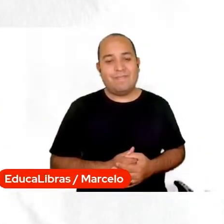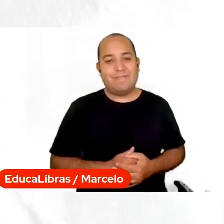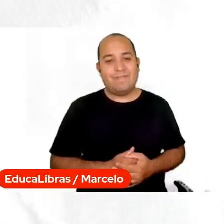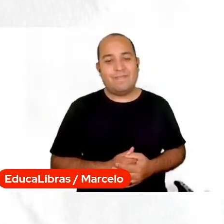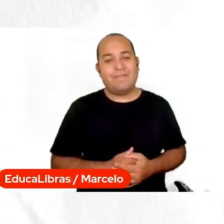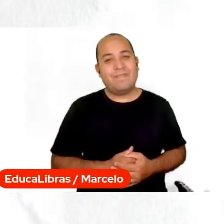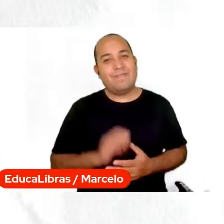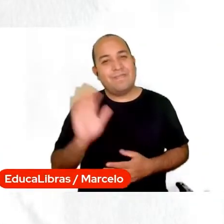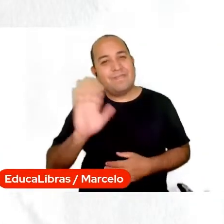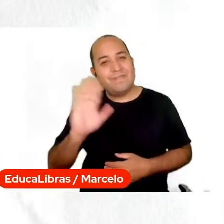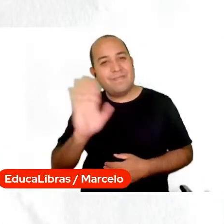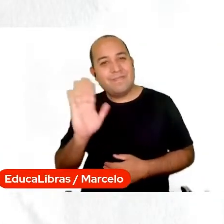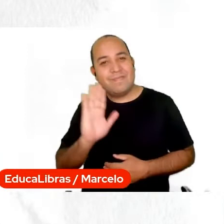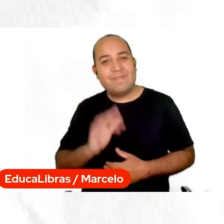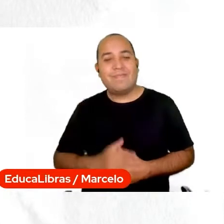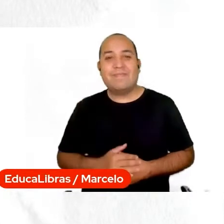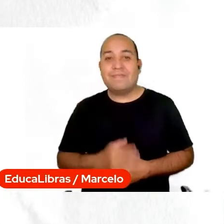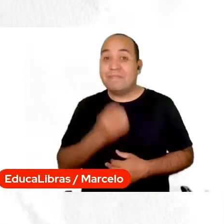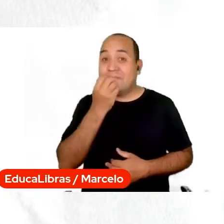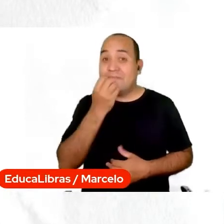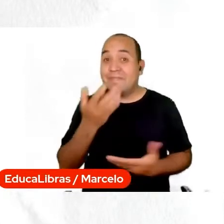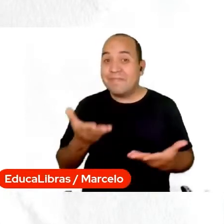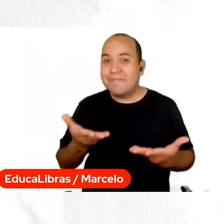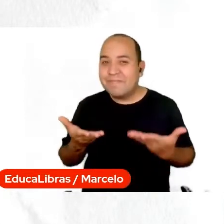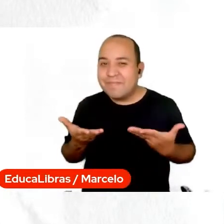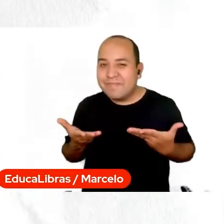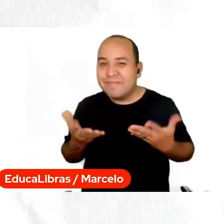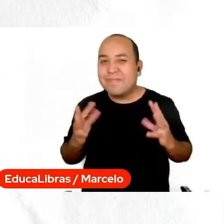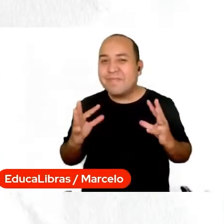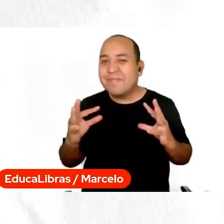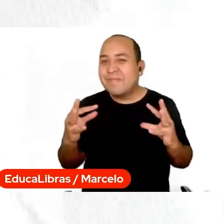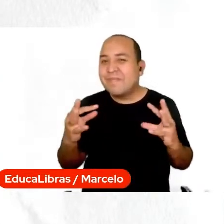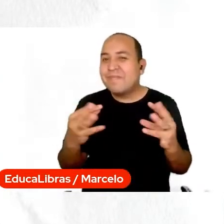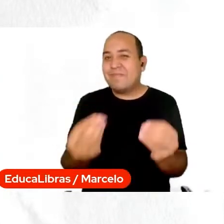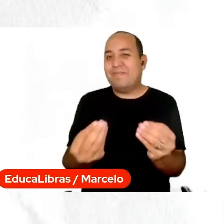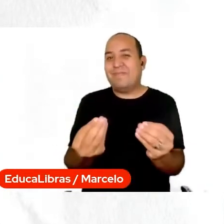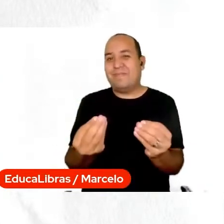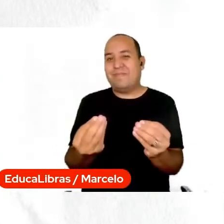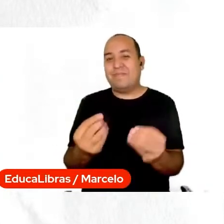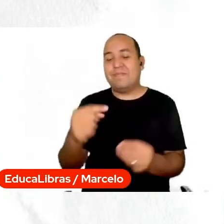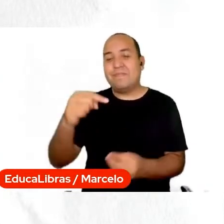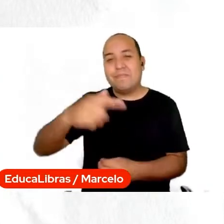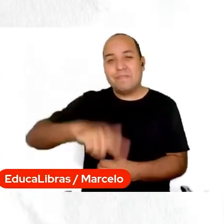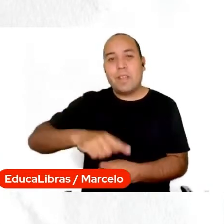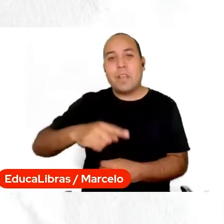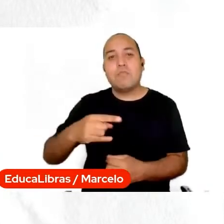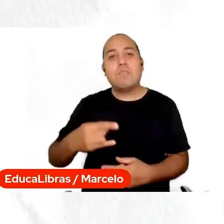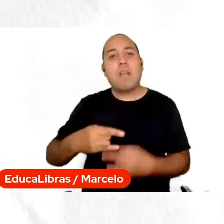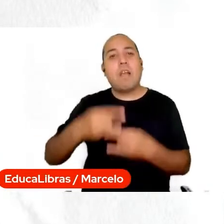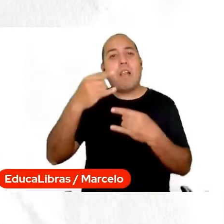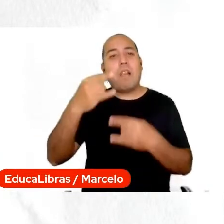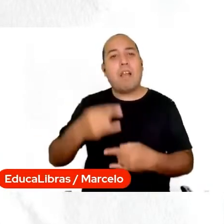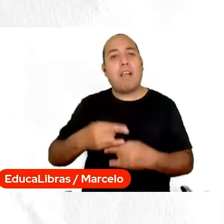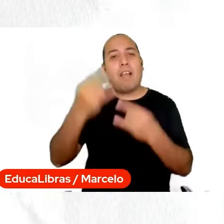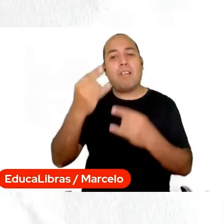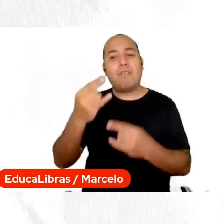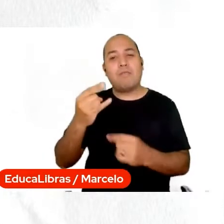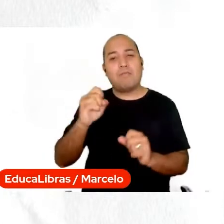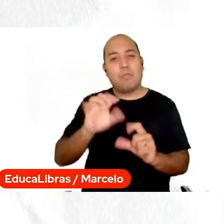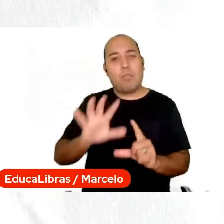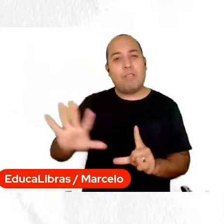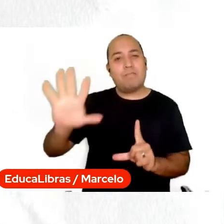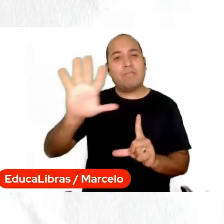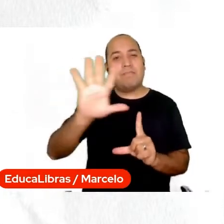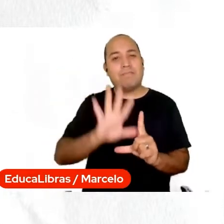Olá! Bem-vindas, bem-vindos, bem-vindos a mais uma live do Portal do Bicentenário. Eu sou